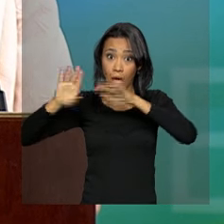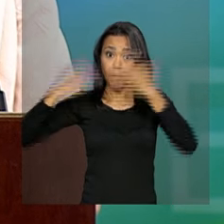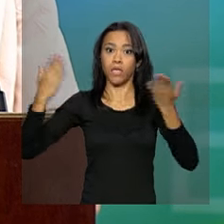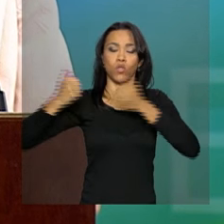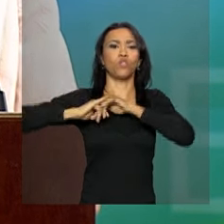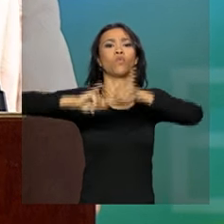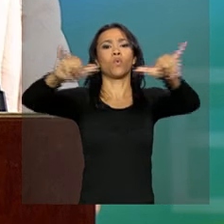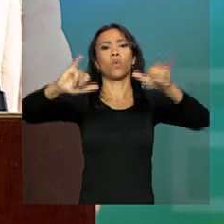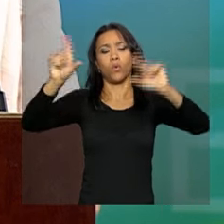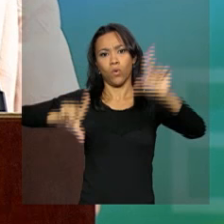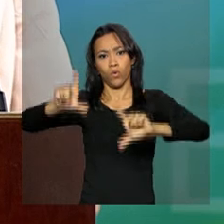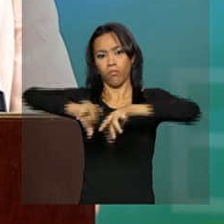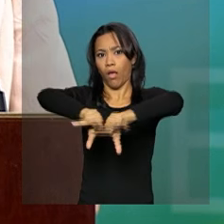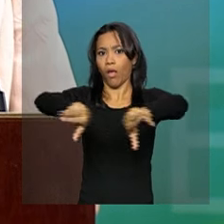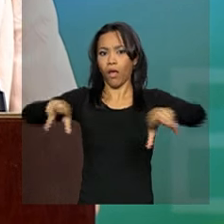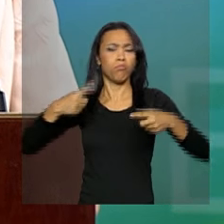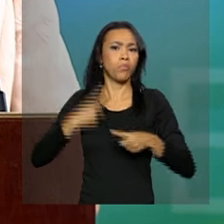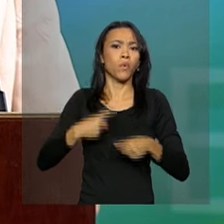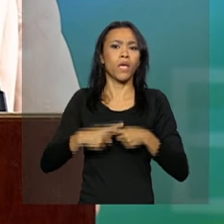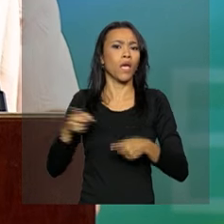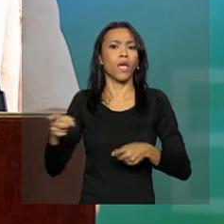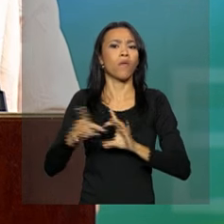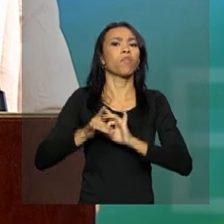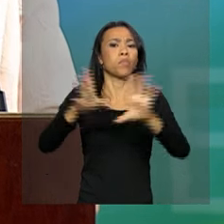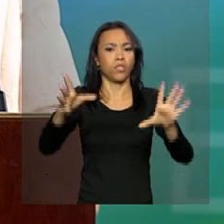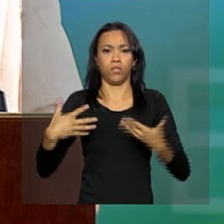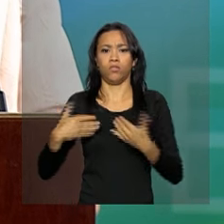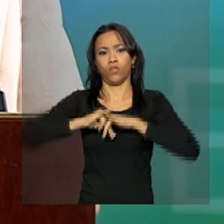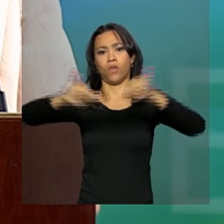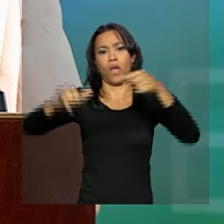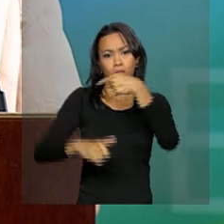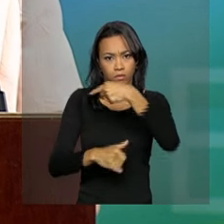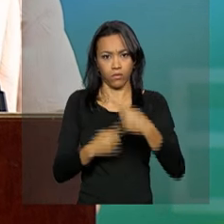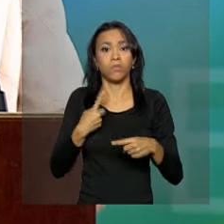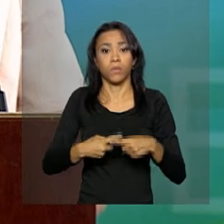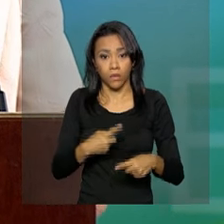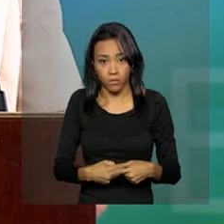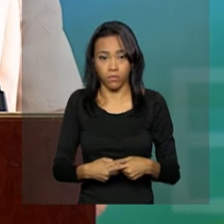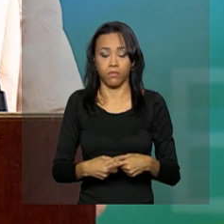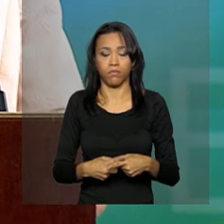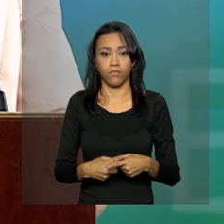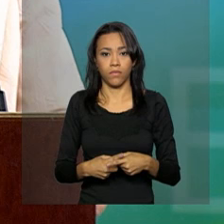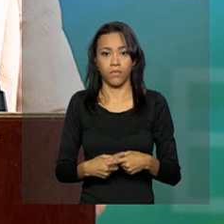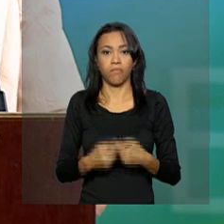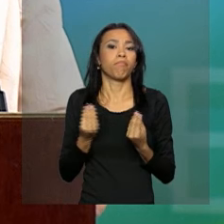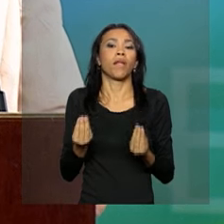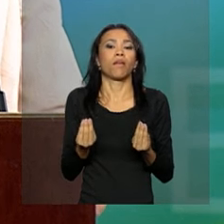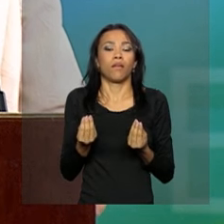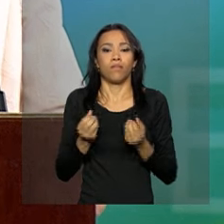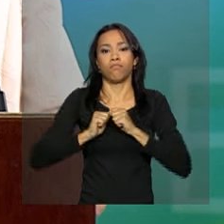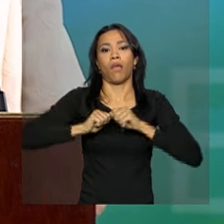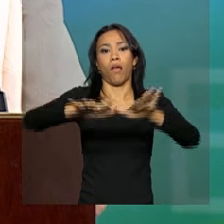o autorizou, por que o autorizou e por que foi divulgado